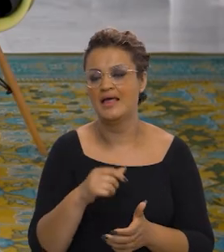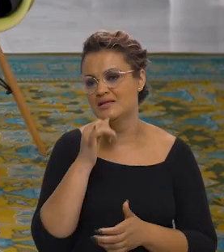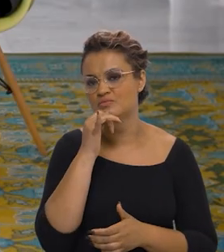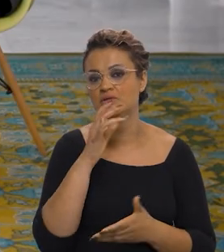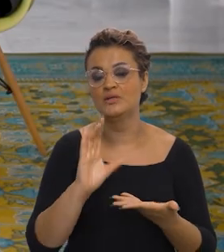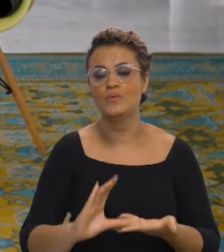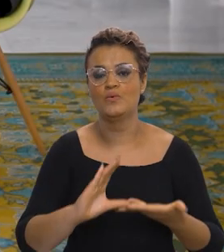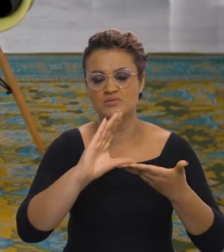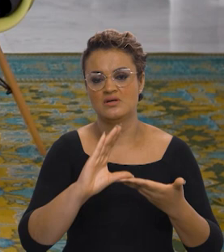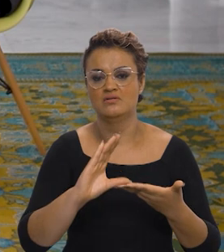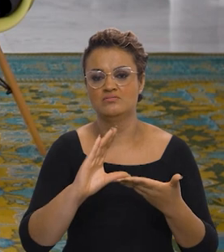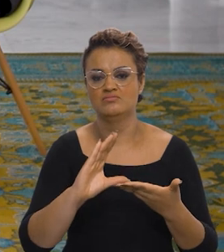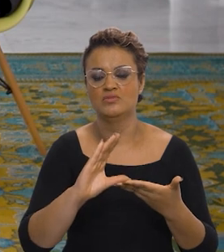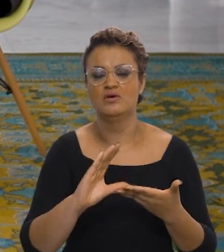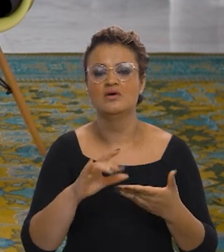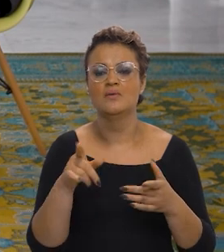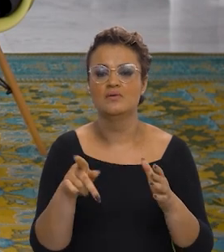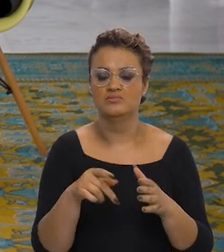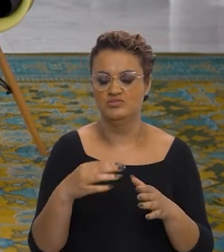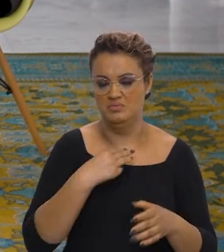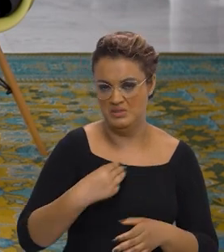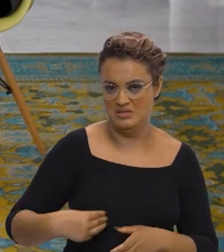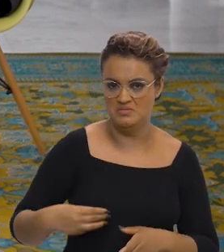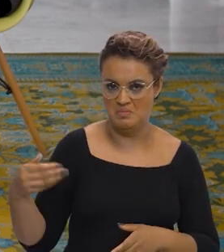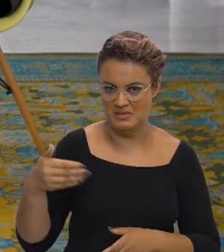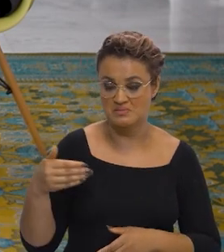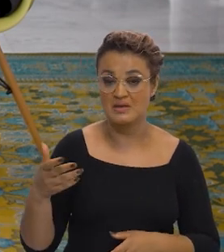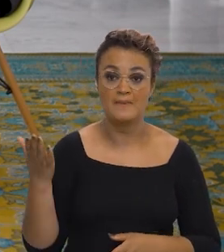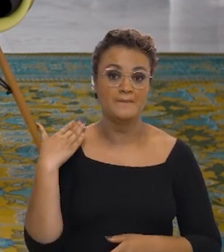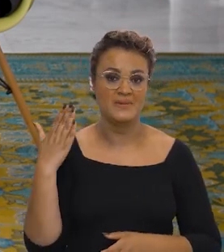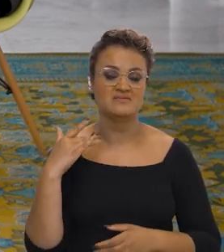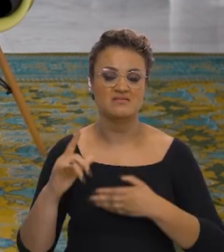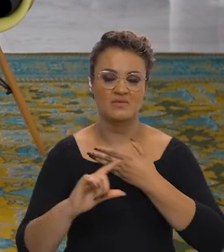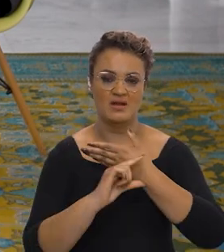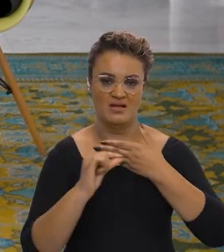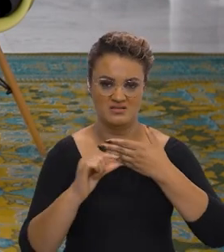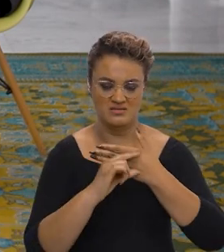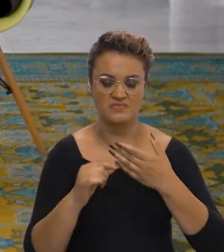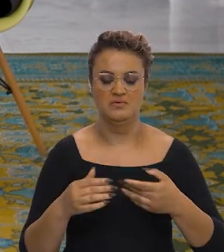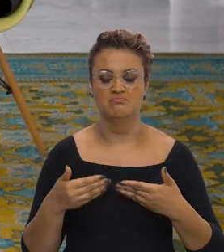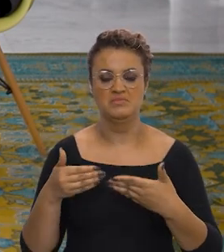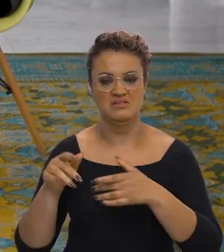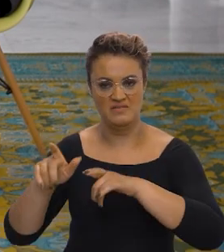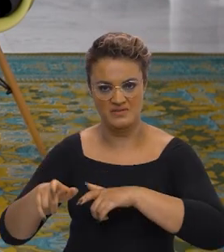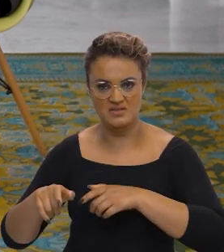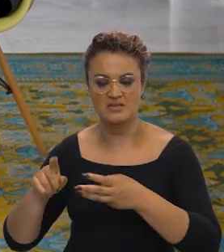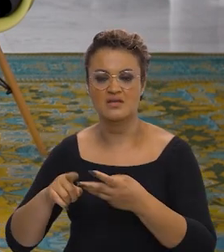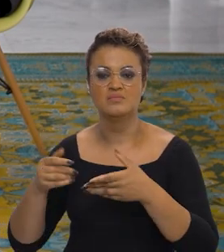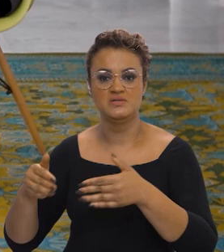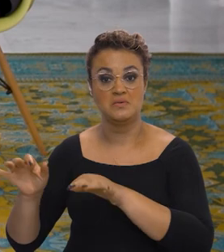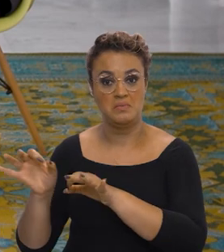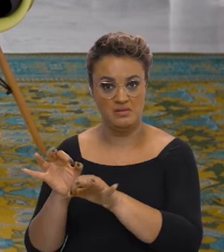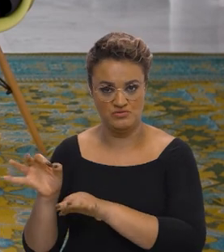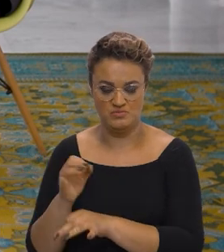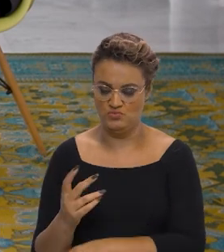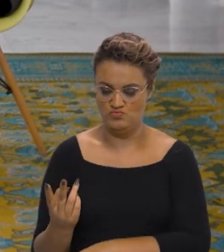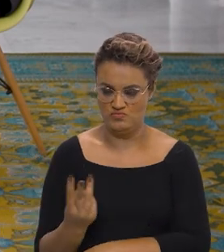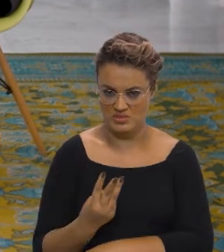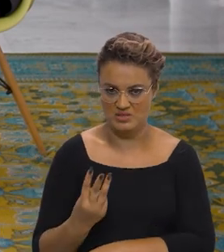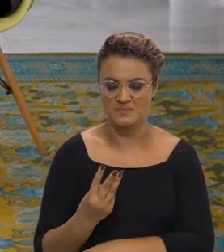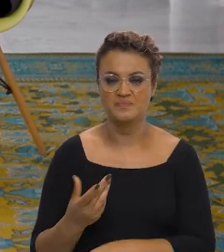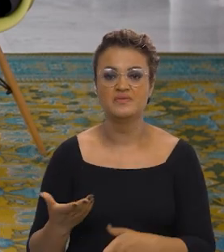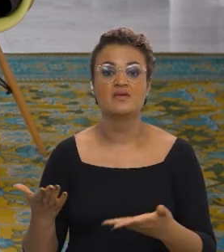Você tem um conselho gestor de ministros, que antes era Casa Civil, Fazenda e Planejamento.